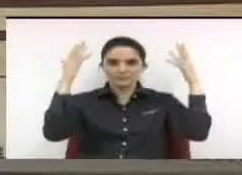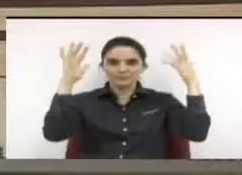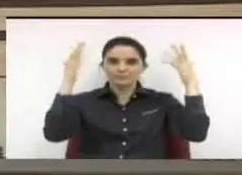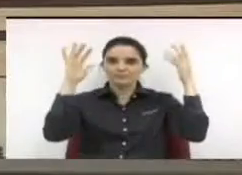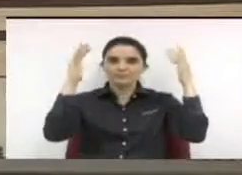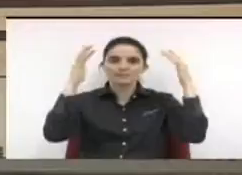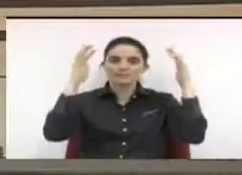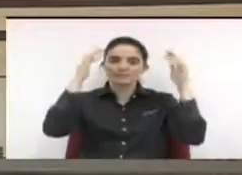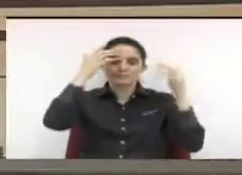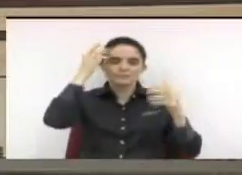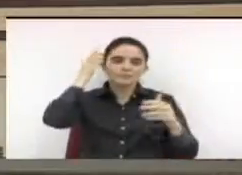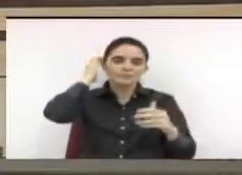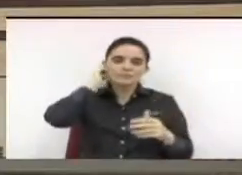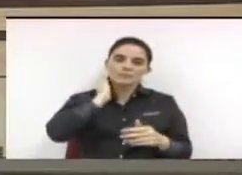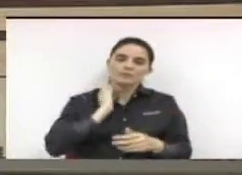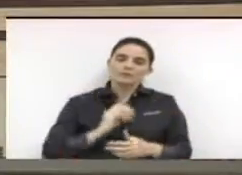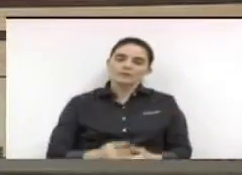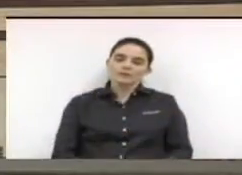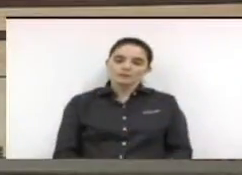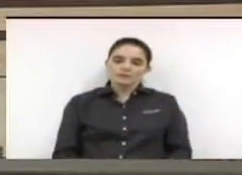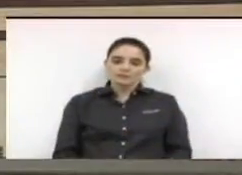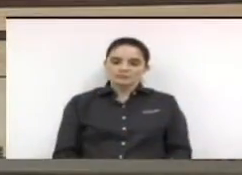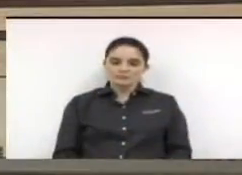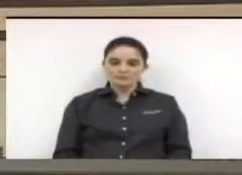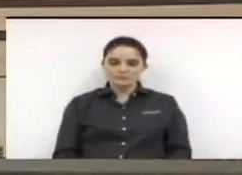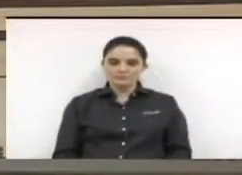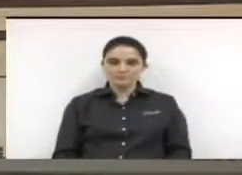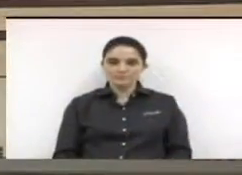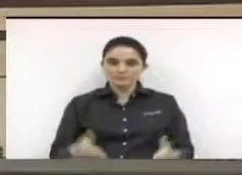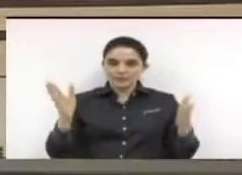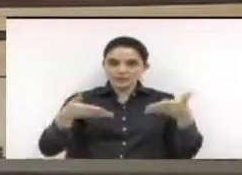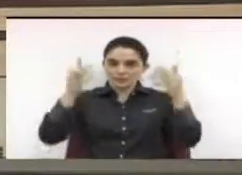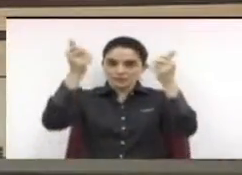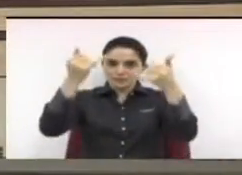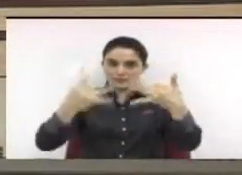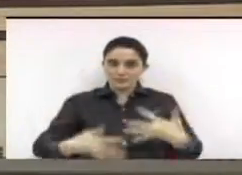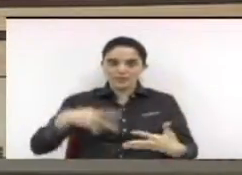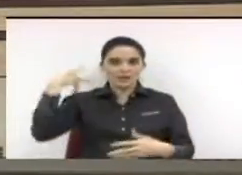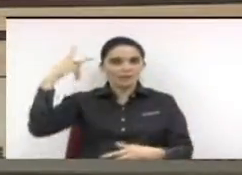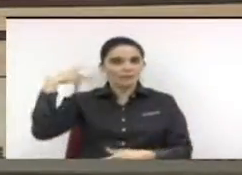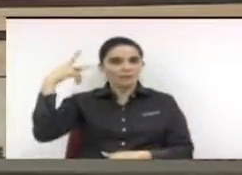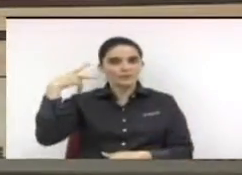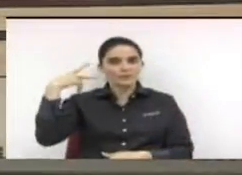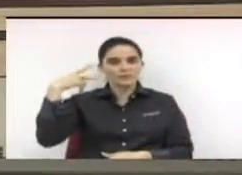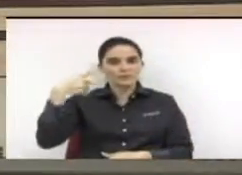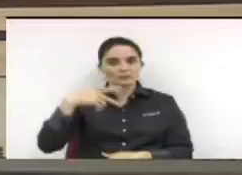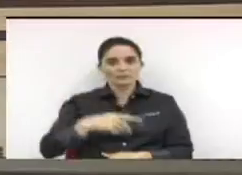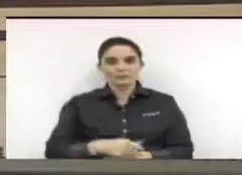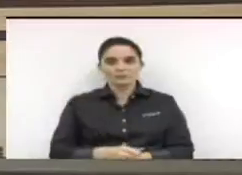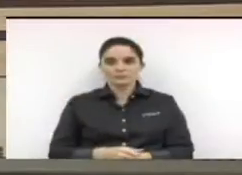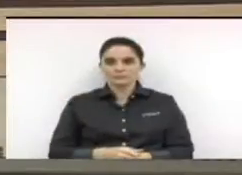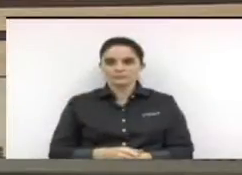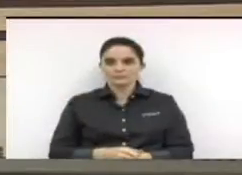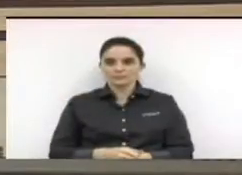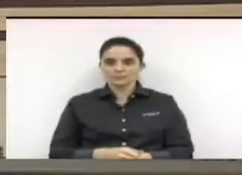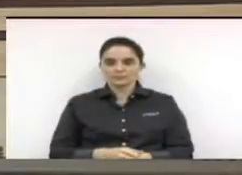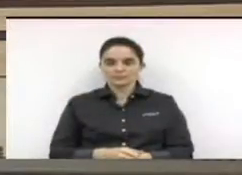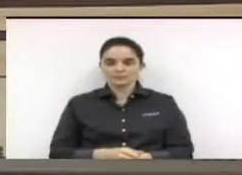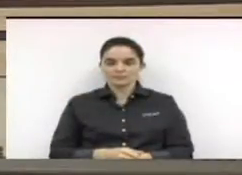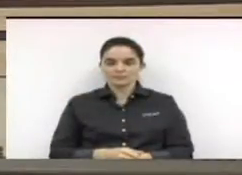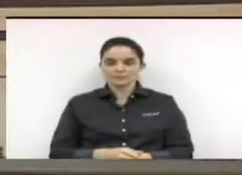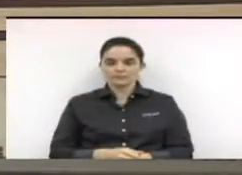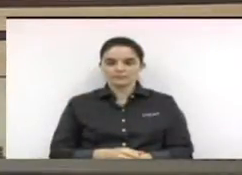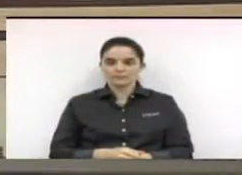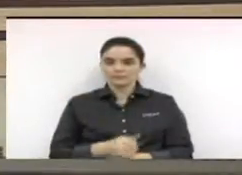Agora, para a justificativa de voto, vereador Wilson Nunes Serqueira. Aliás, perdão,